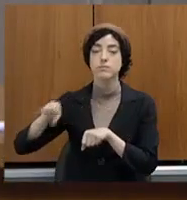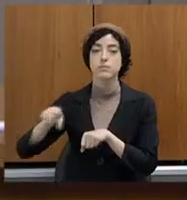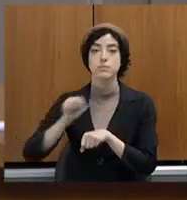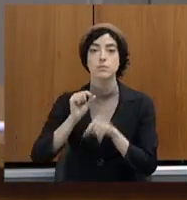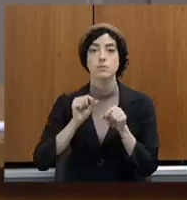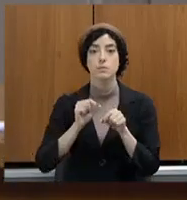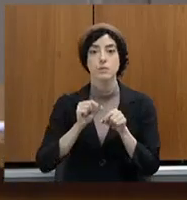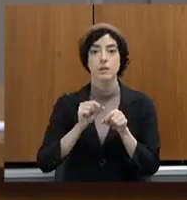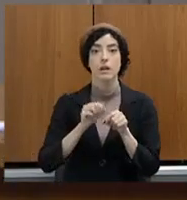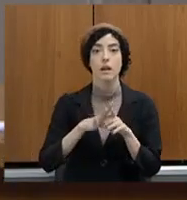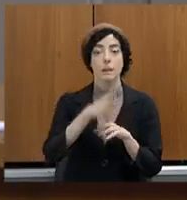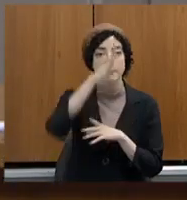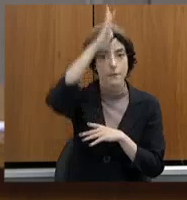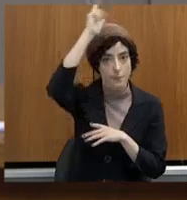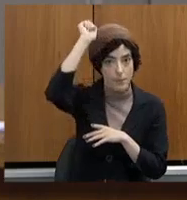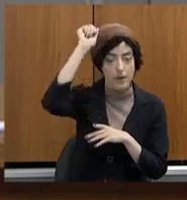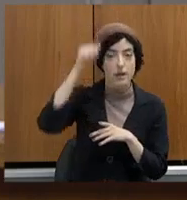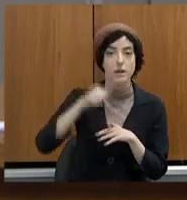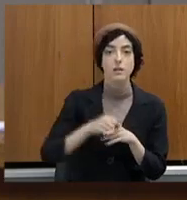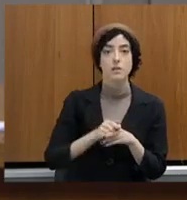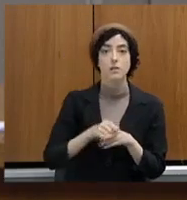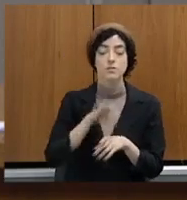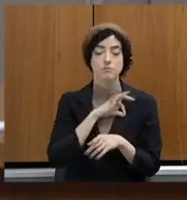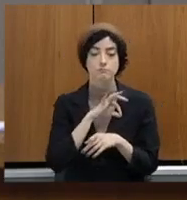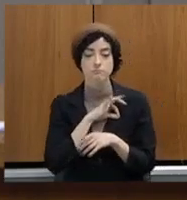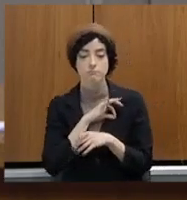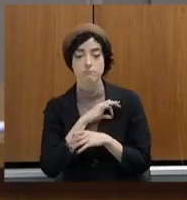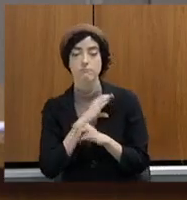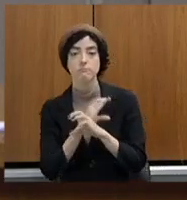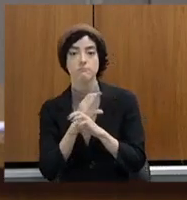dia 21 de janeiro, completando três anos.